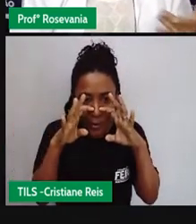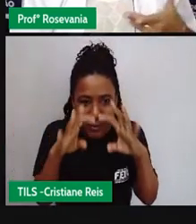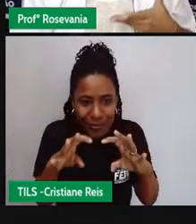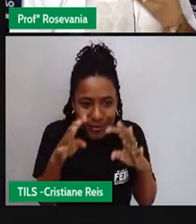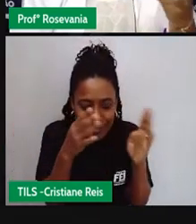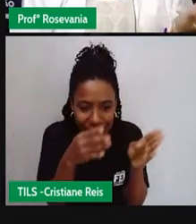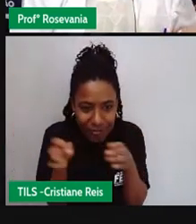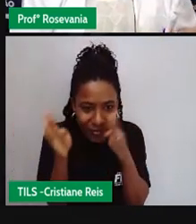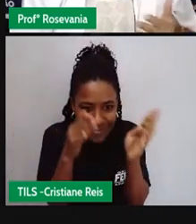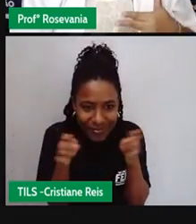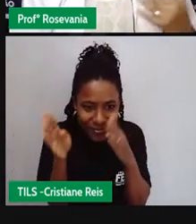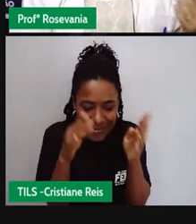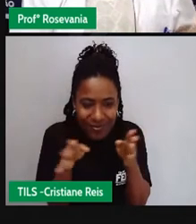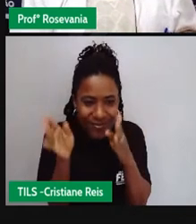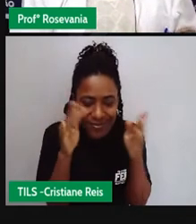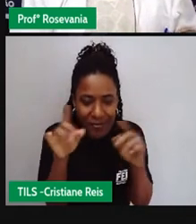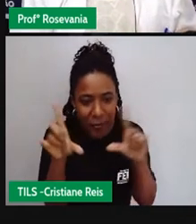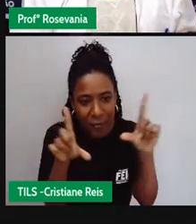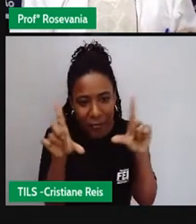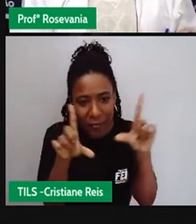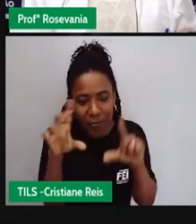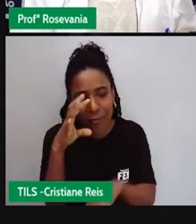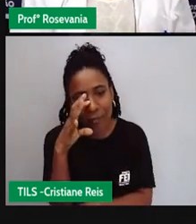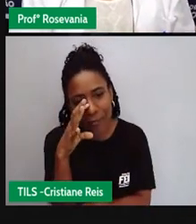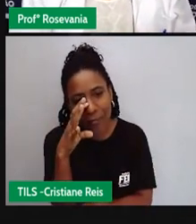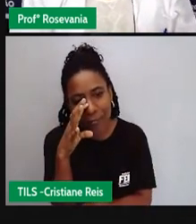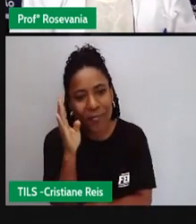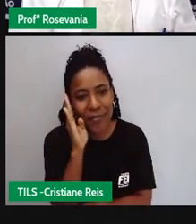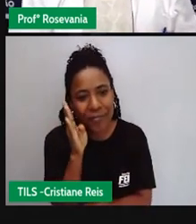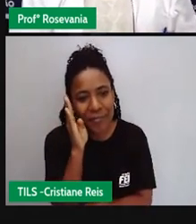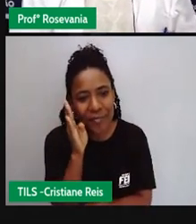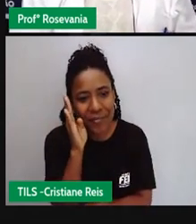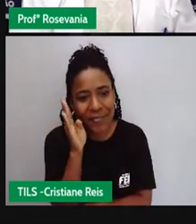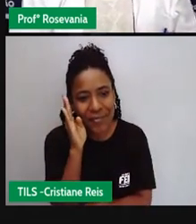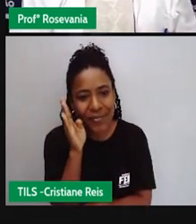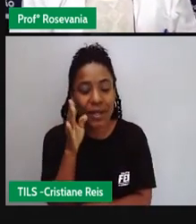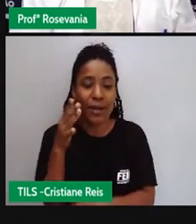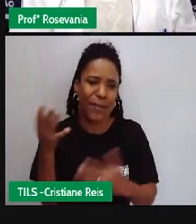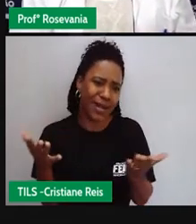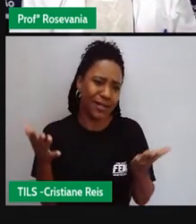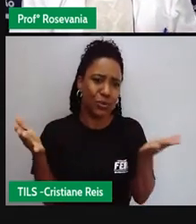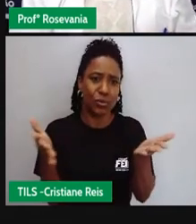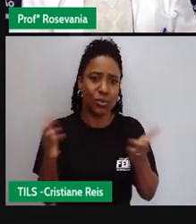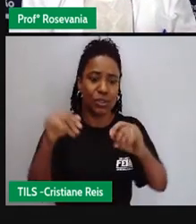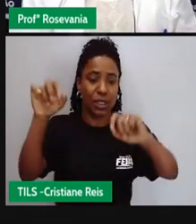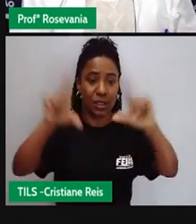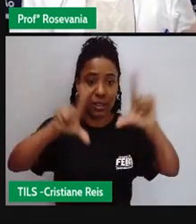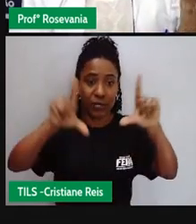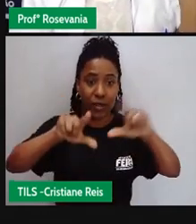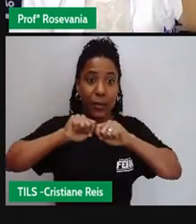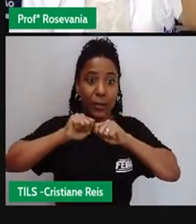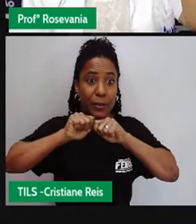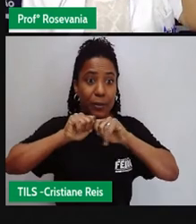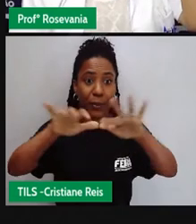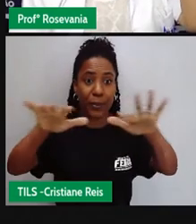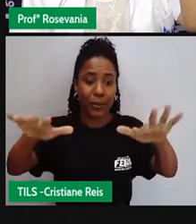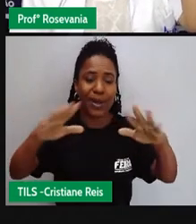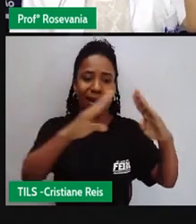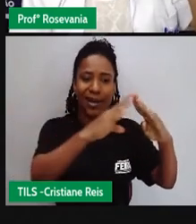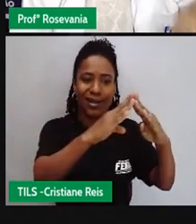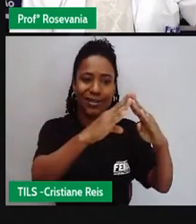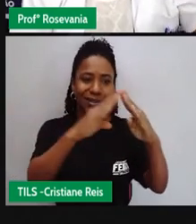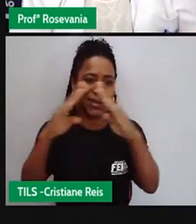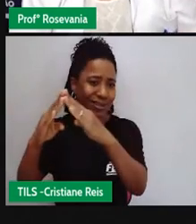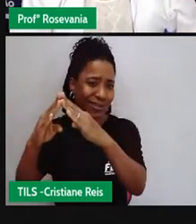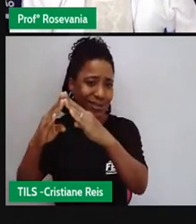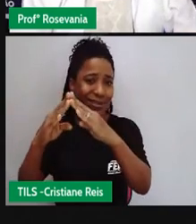comum que praticamente as pessoas sem TV em todos os cômodos da casa de tão comum de tão popular que